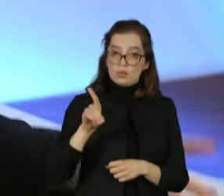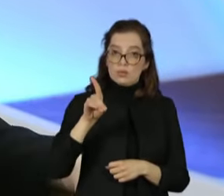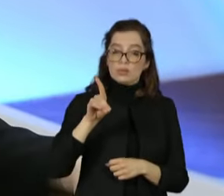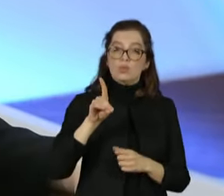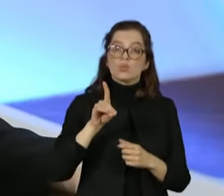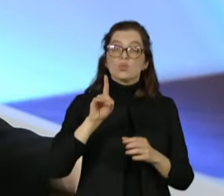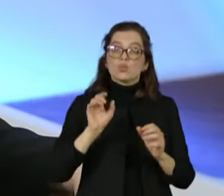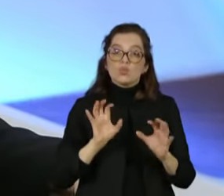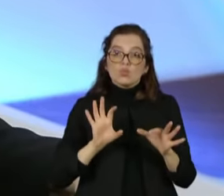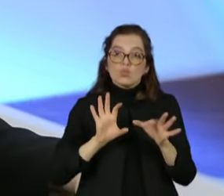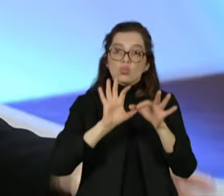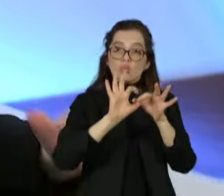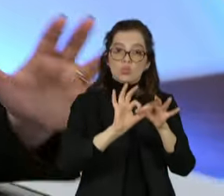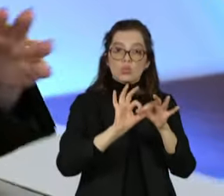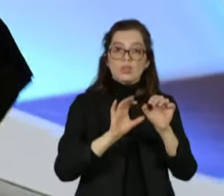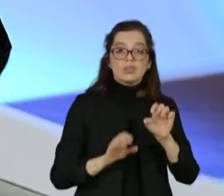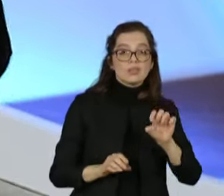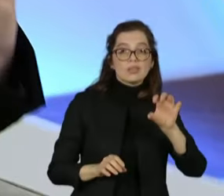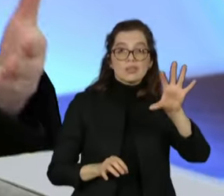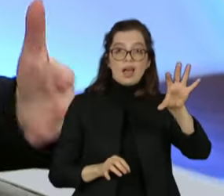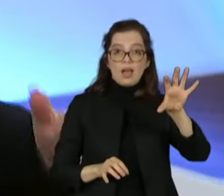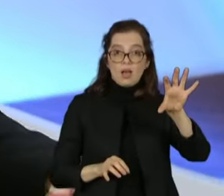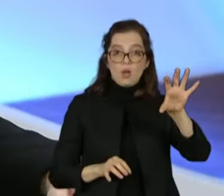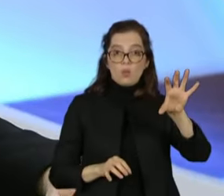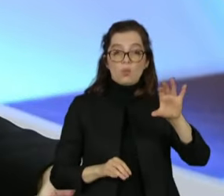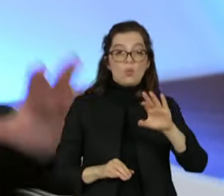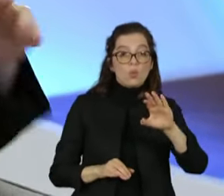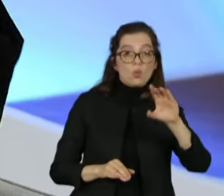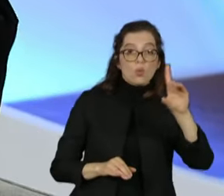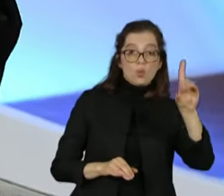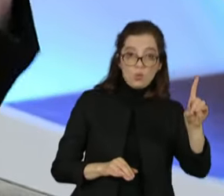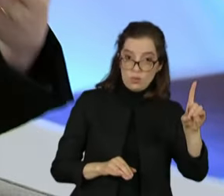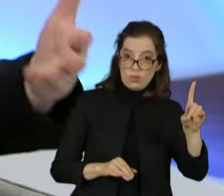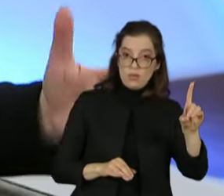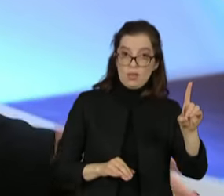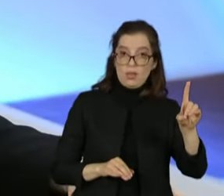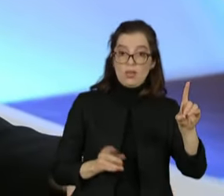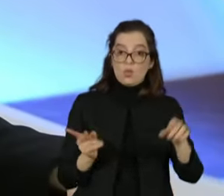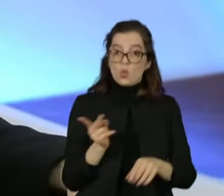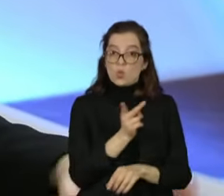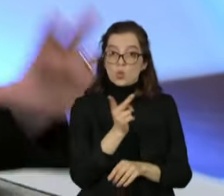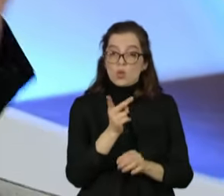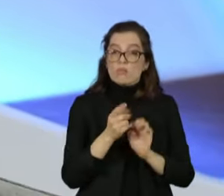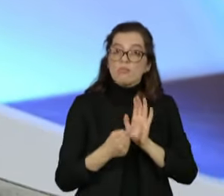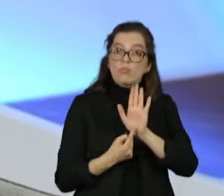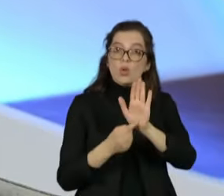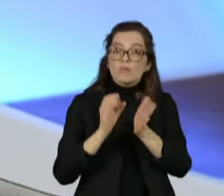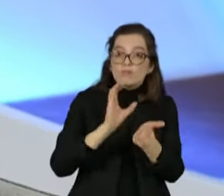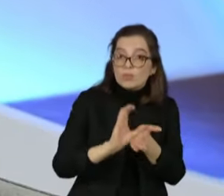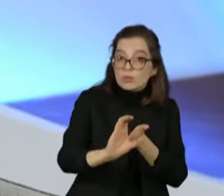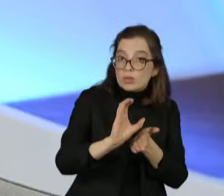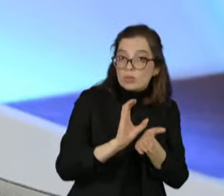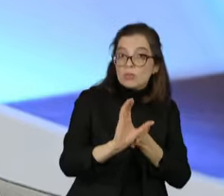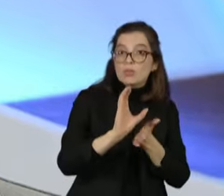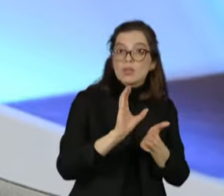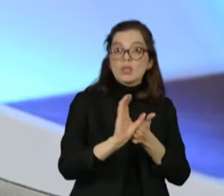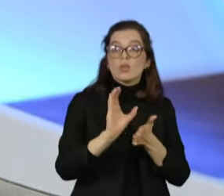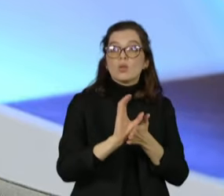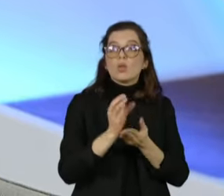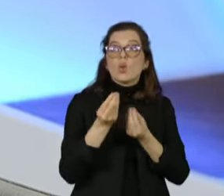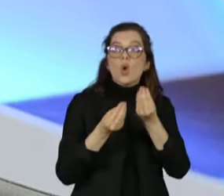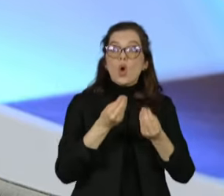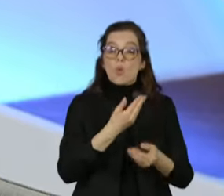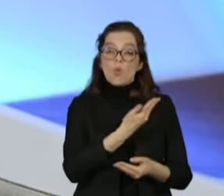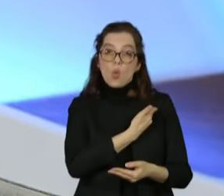coordenação onde, através de financiamento e de uma política onde você esteja colocando o policial como pilar